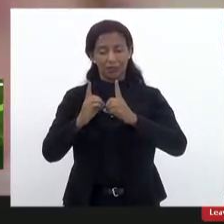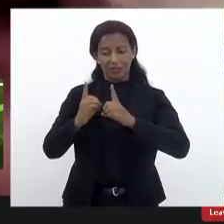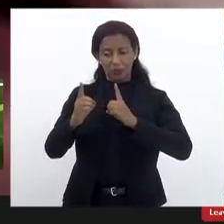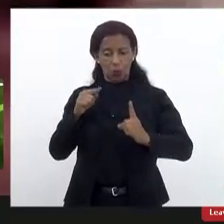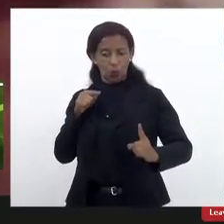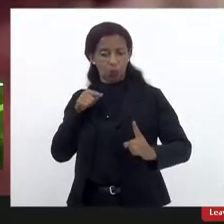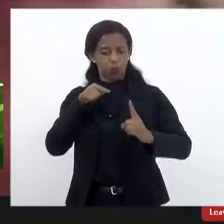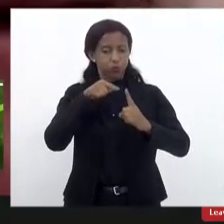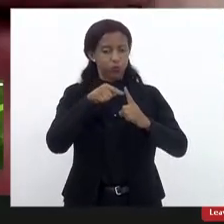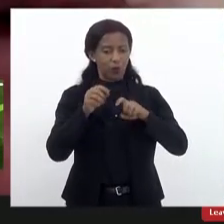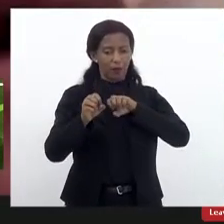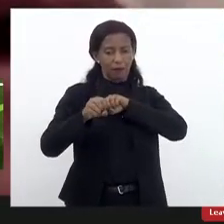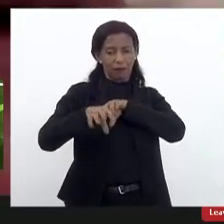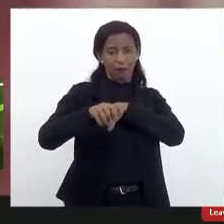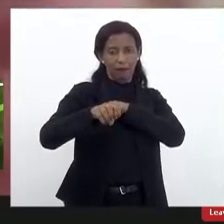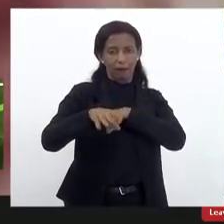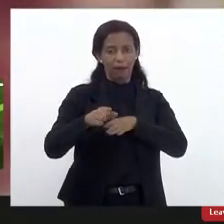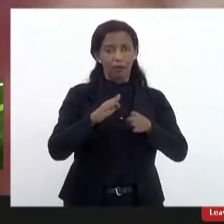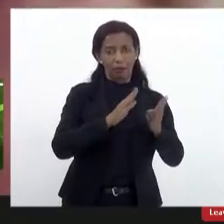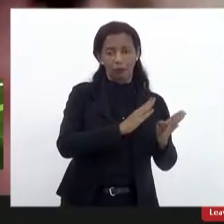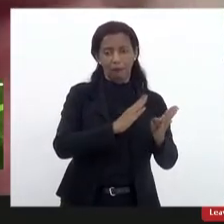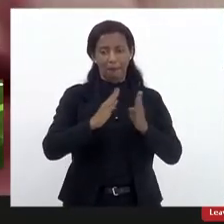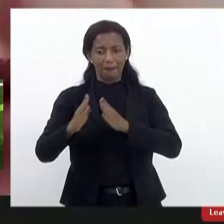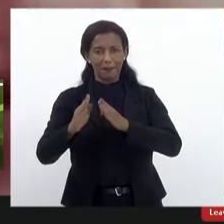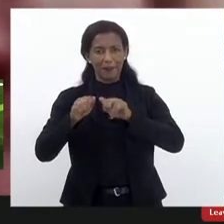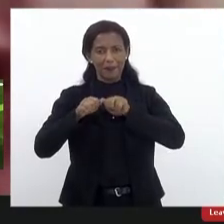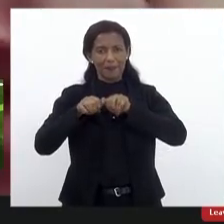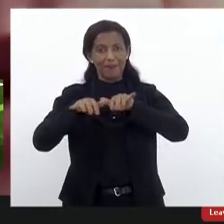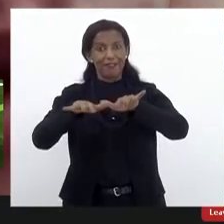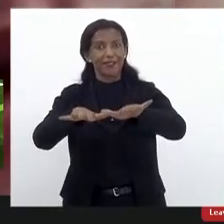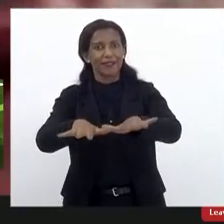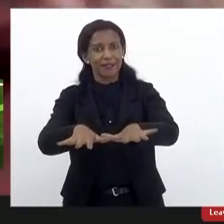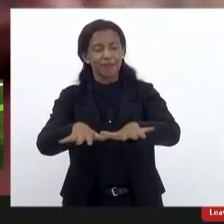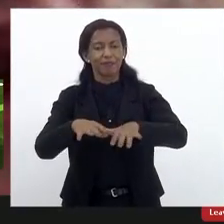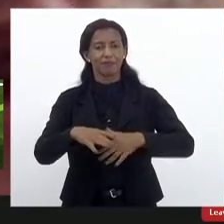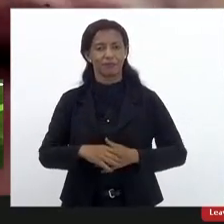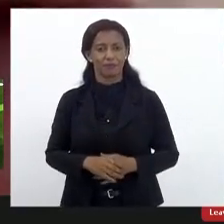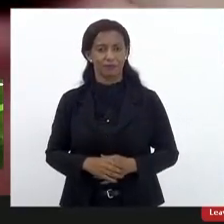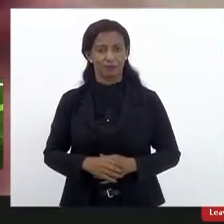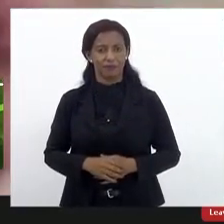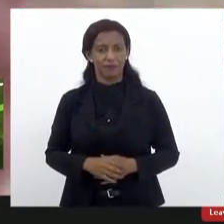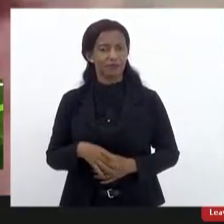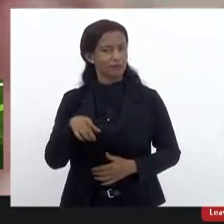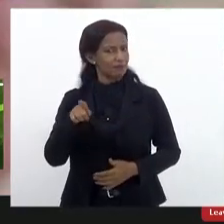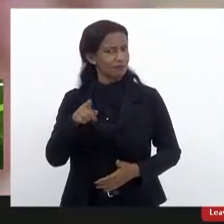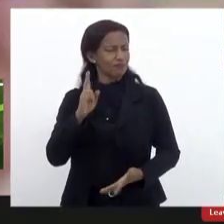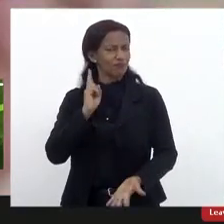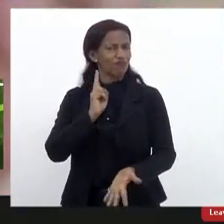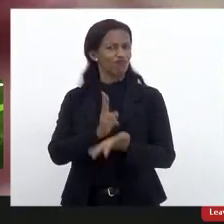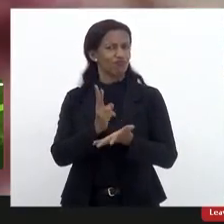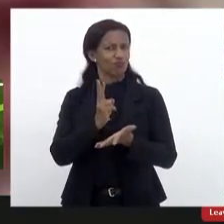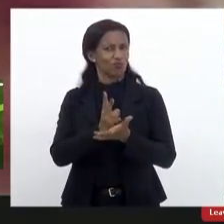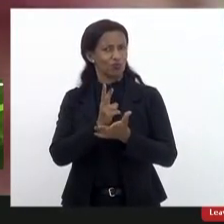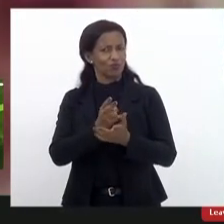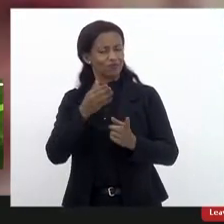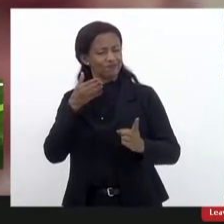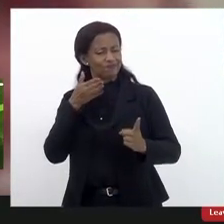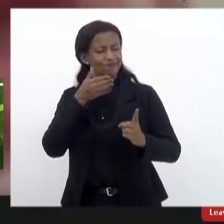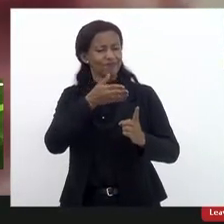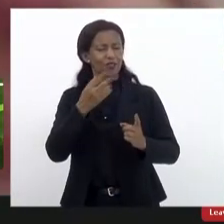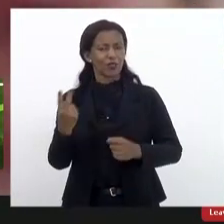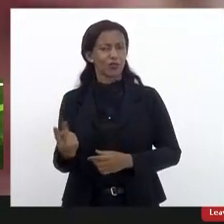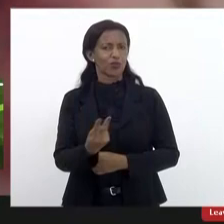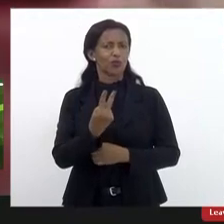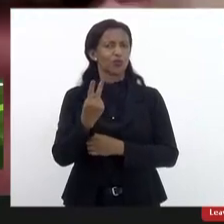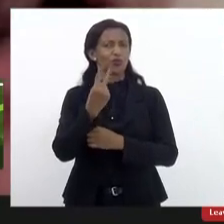os desafios da educação num período pandêmico. Ela continua do ponto de vista dos valores e